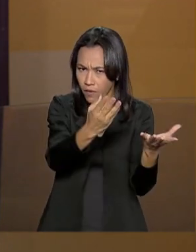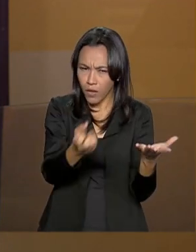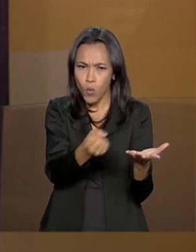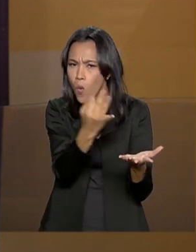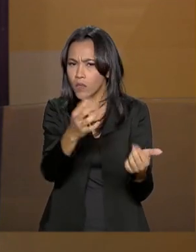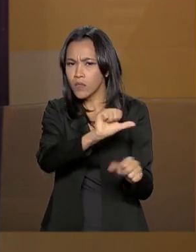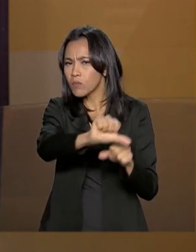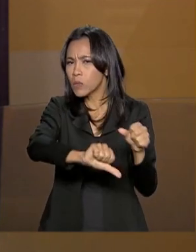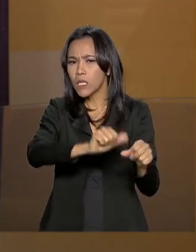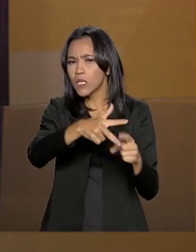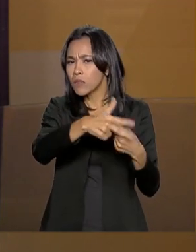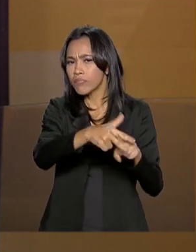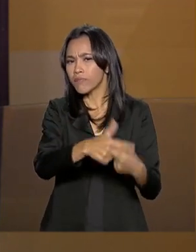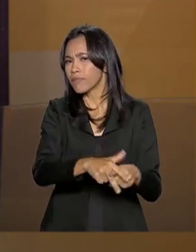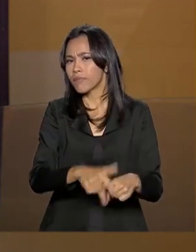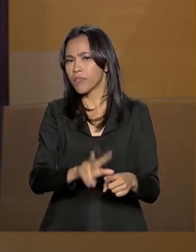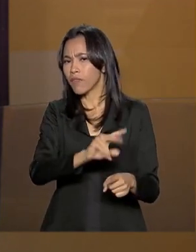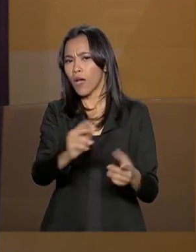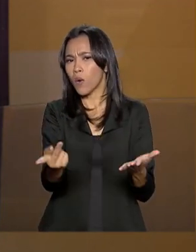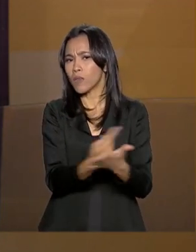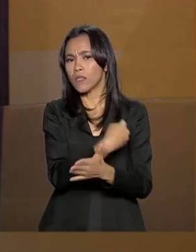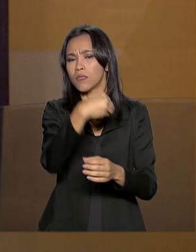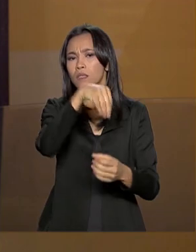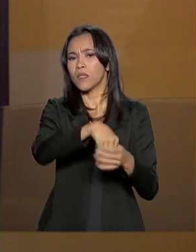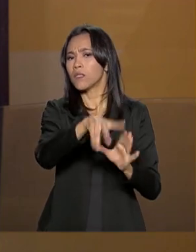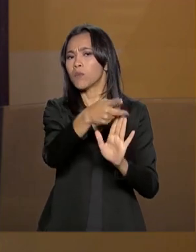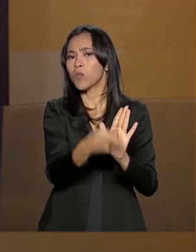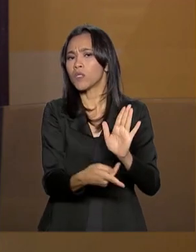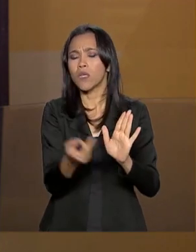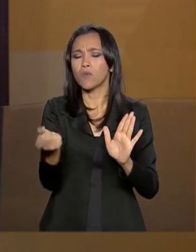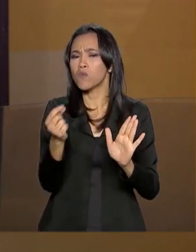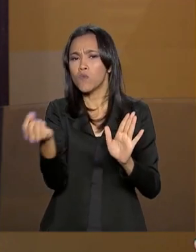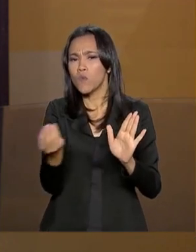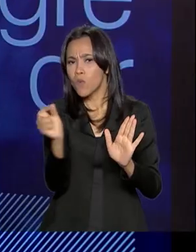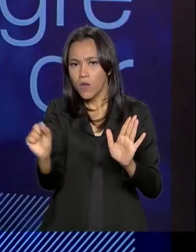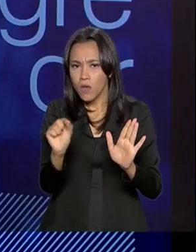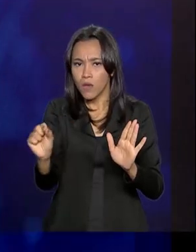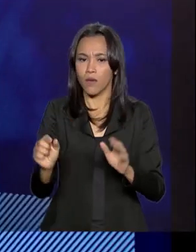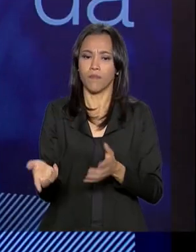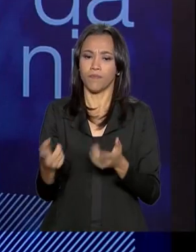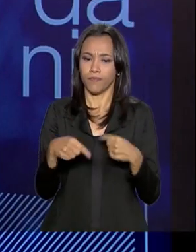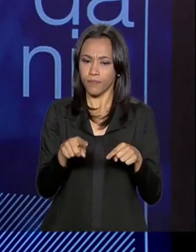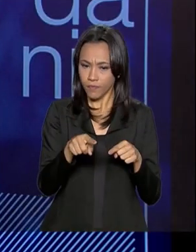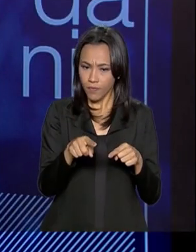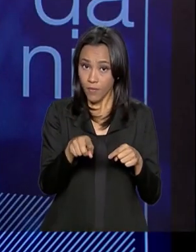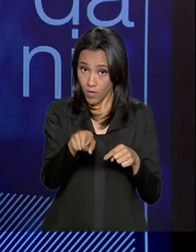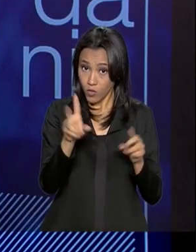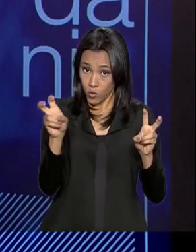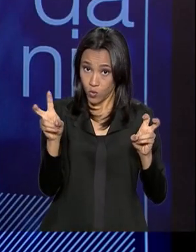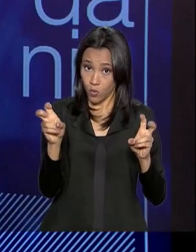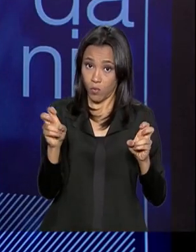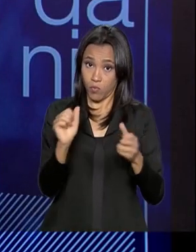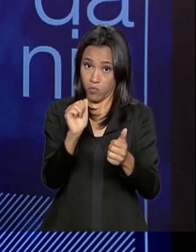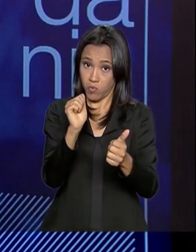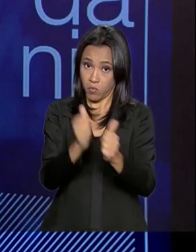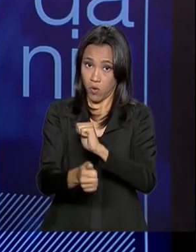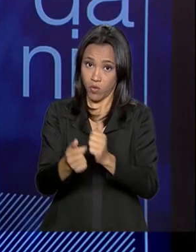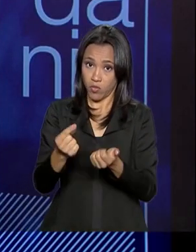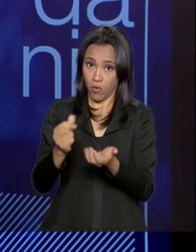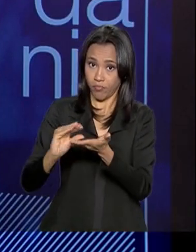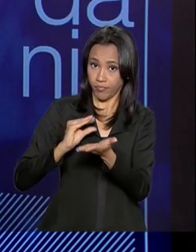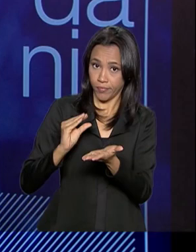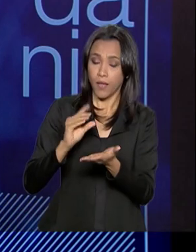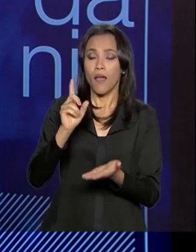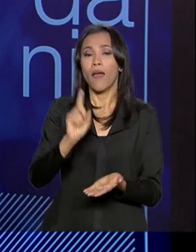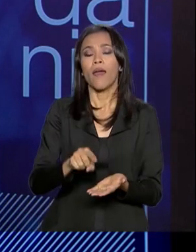são as mudanças que estão nesse projeto, estão sendo pensadas nesse projeto? Em relação ao Bolsa Atleta, o que nós estamos fazendo